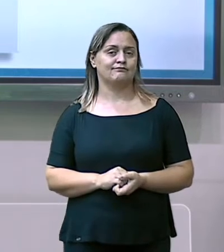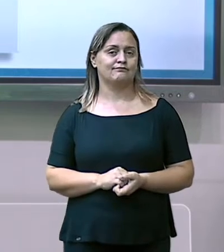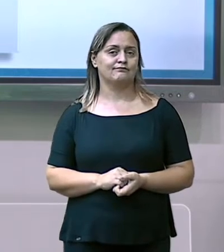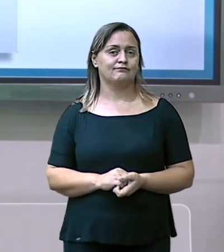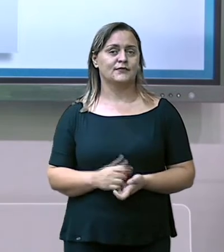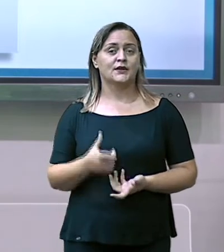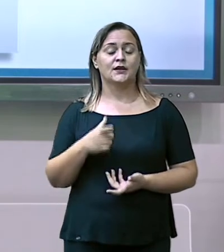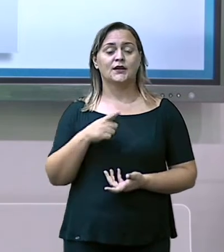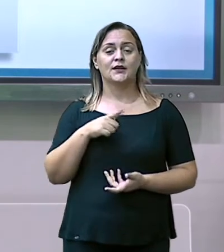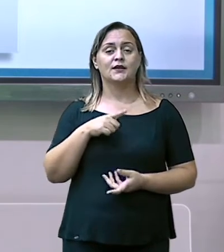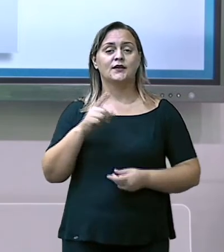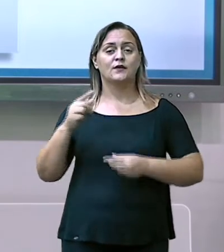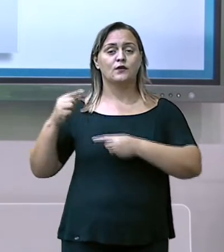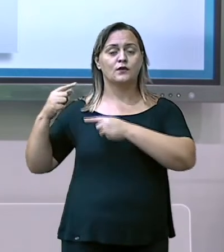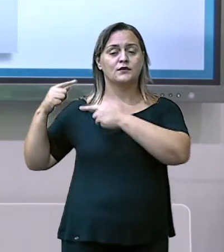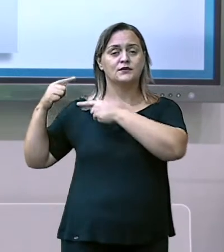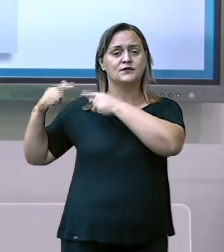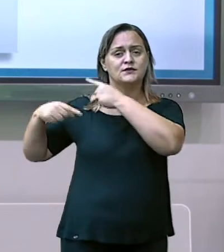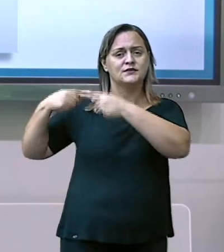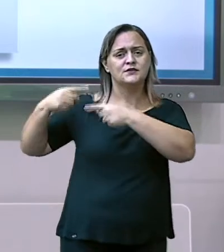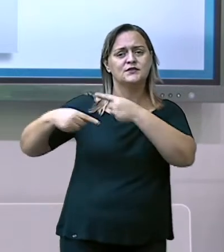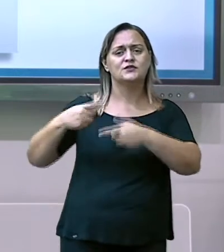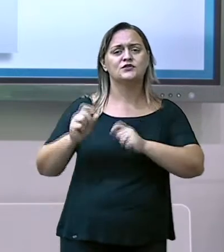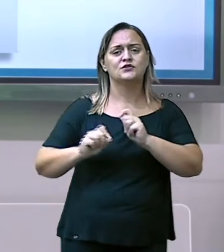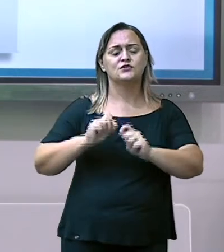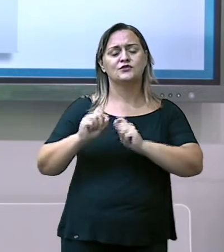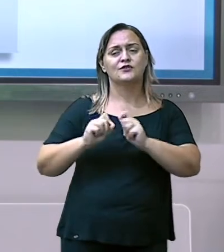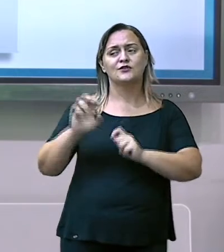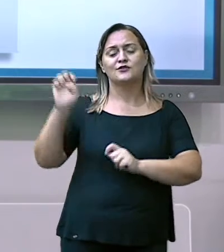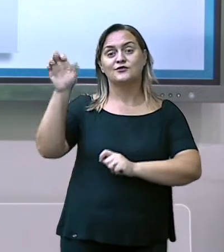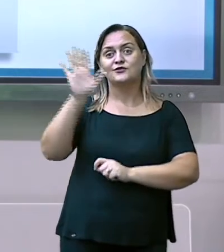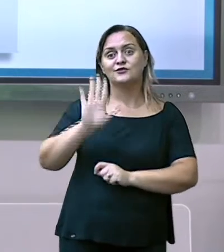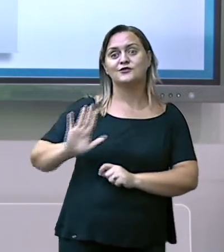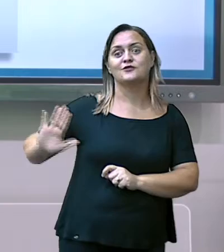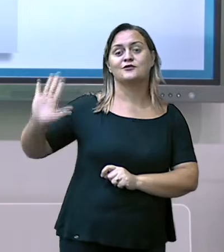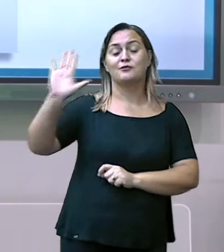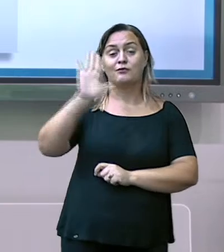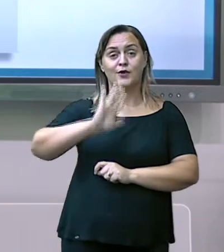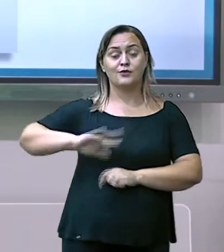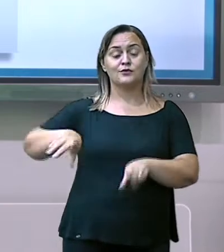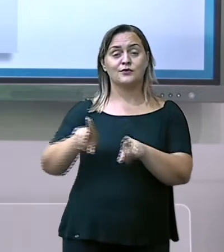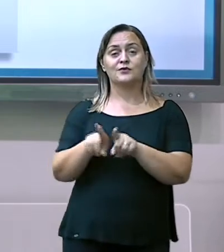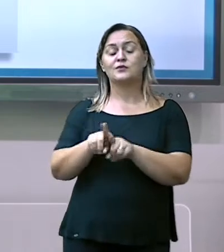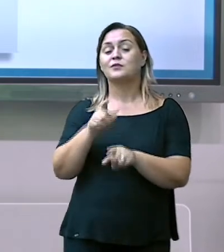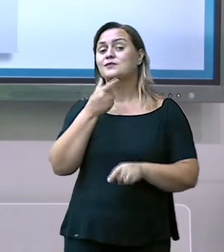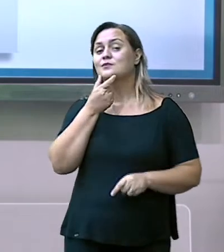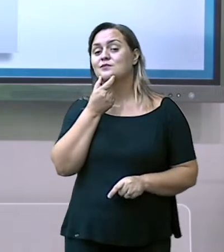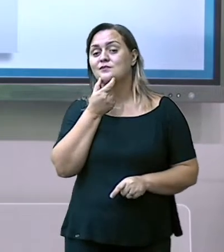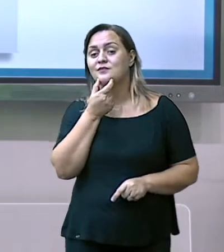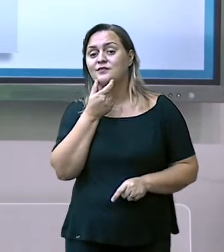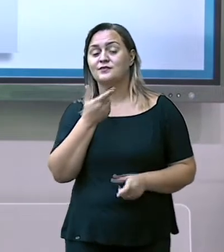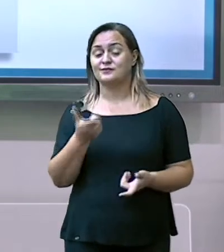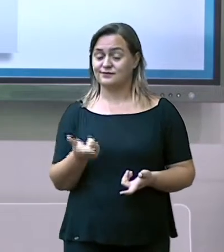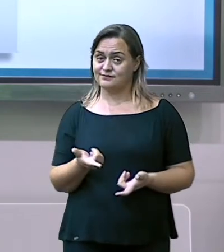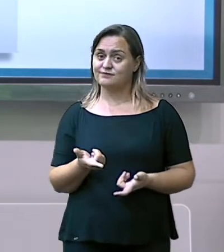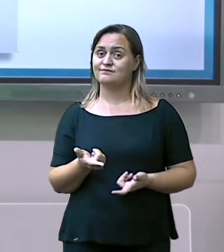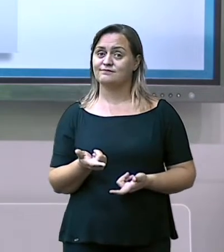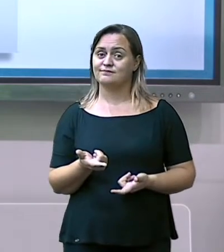de europeus, principalmente britânicos. Por que britânicos?